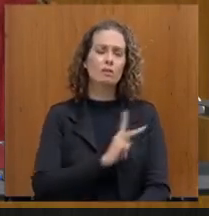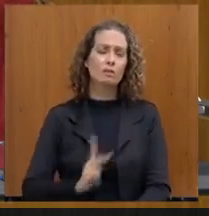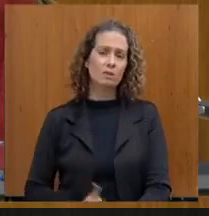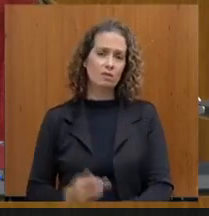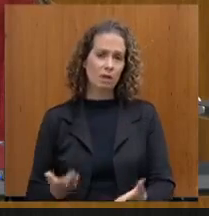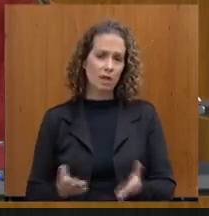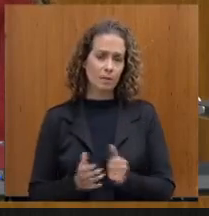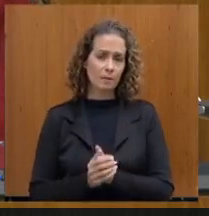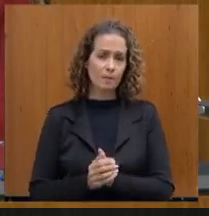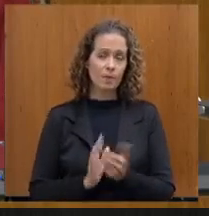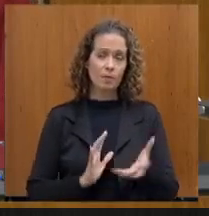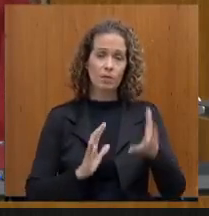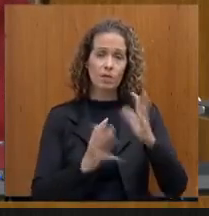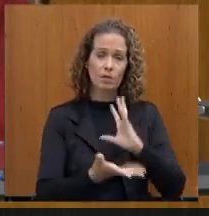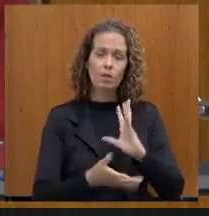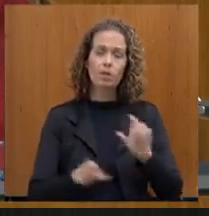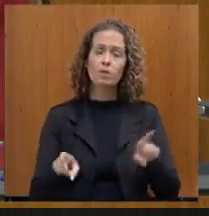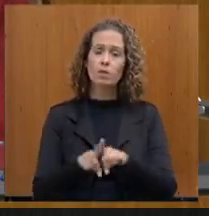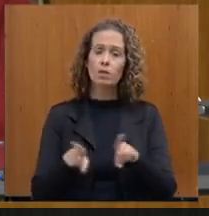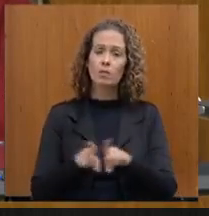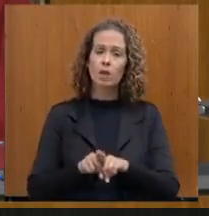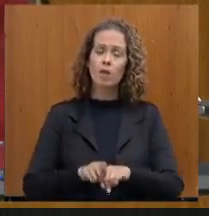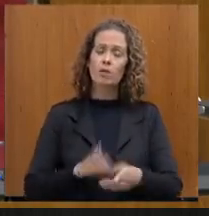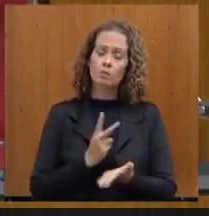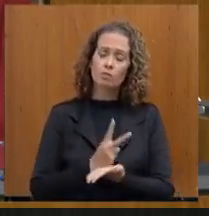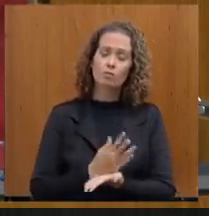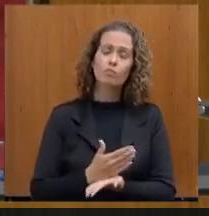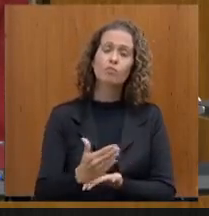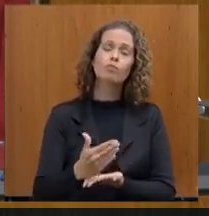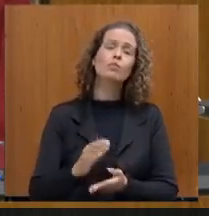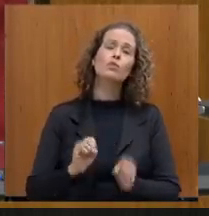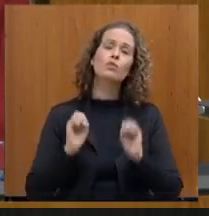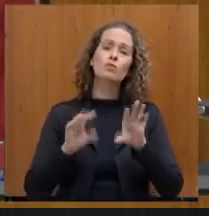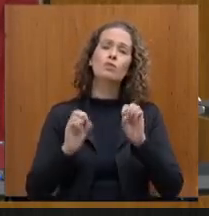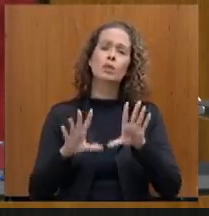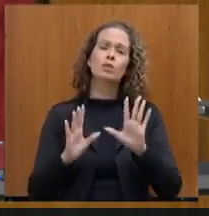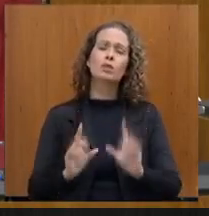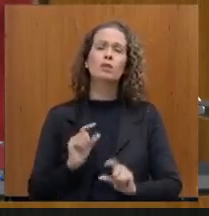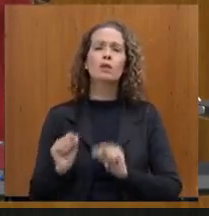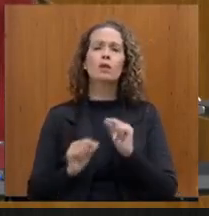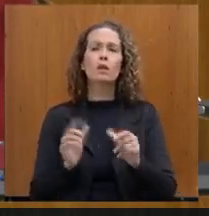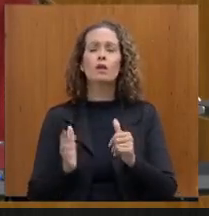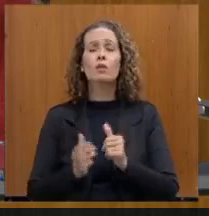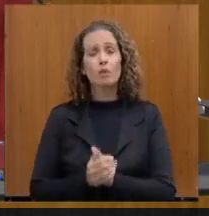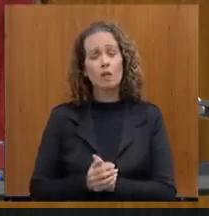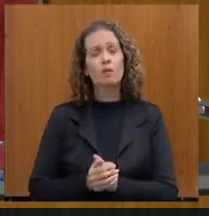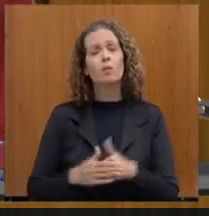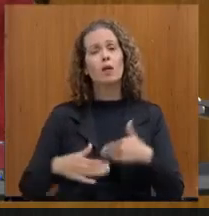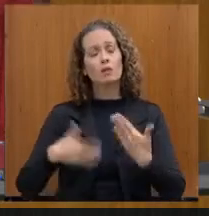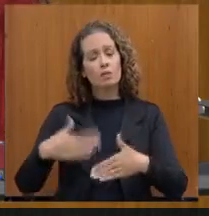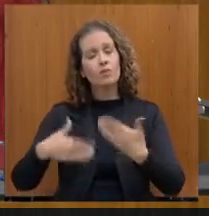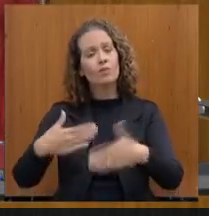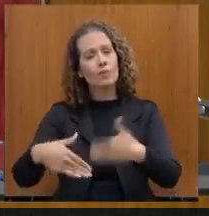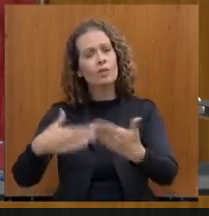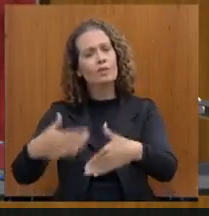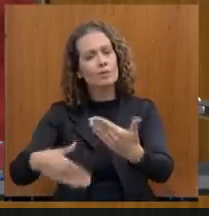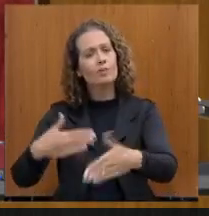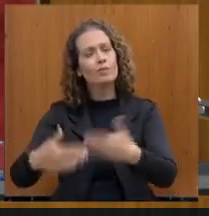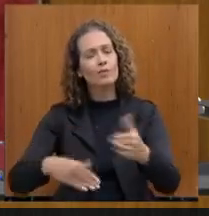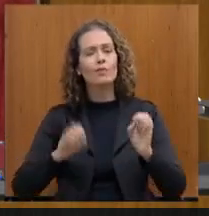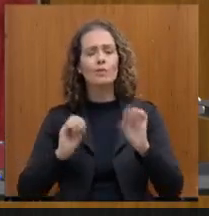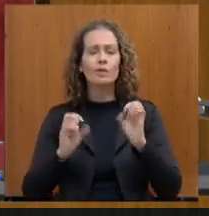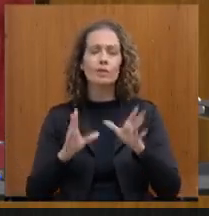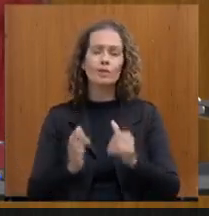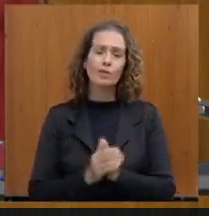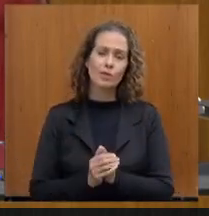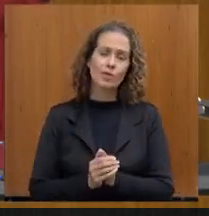Manutenção e desenvolvimento do ensino é o que você investe para a manutenção e desenvolvimento do ensino. O trabalhador aposentado, ele não